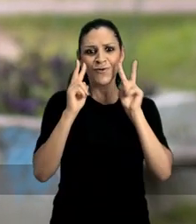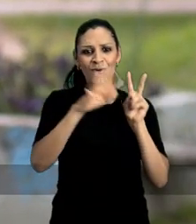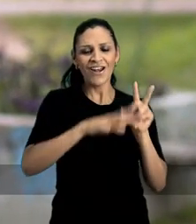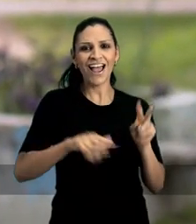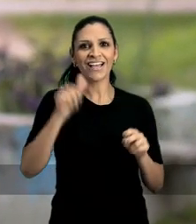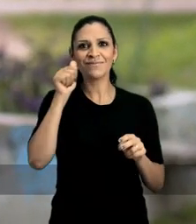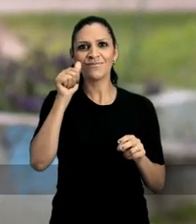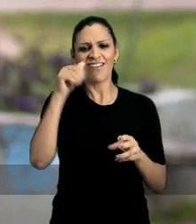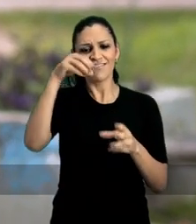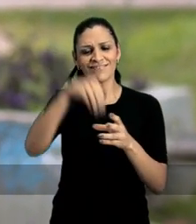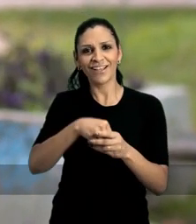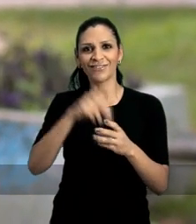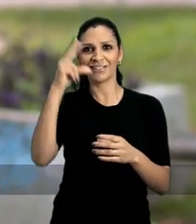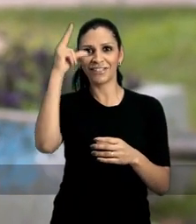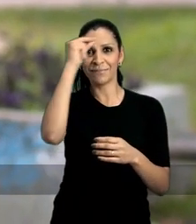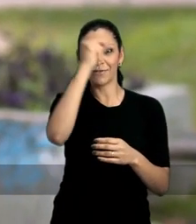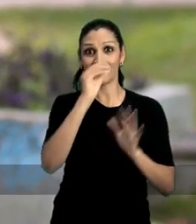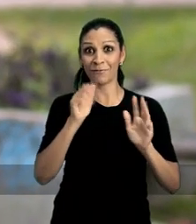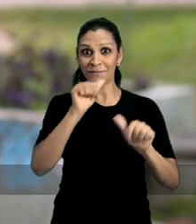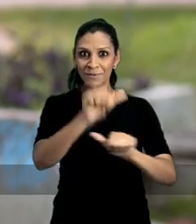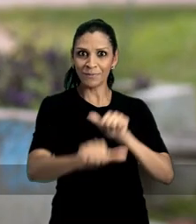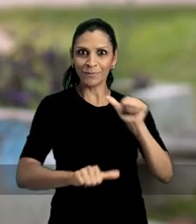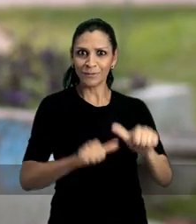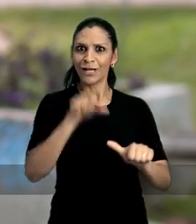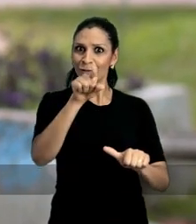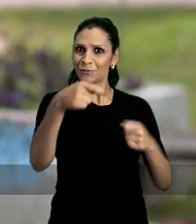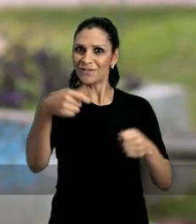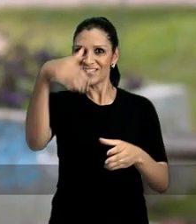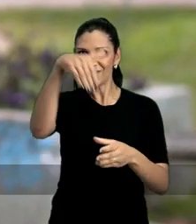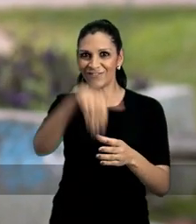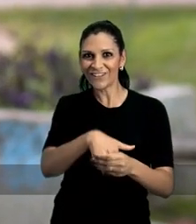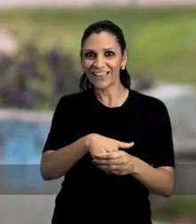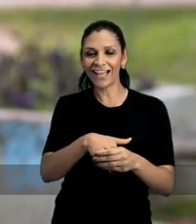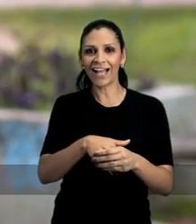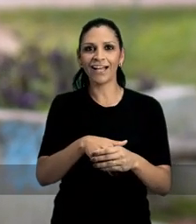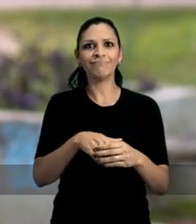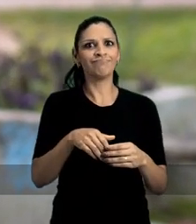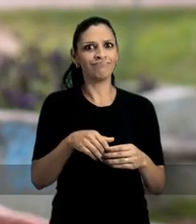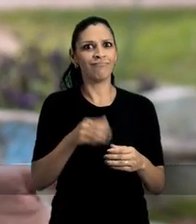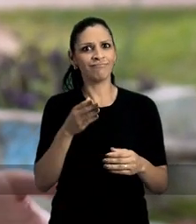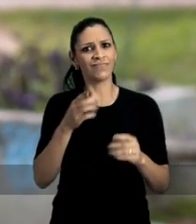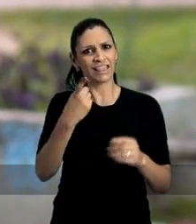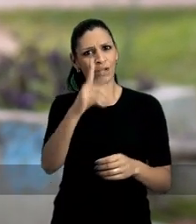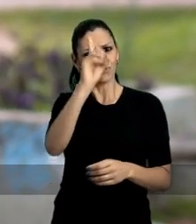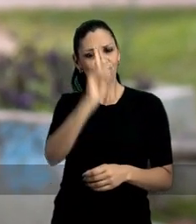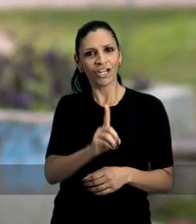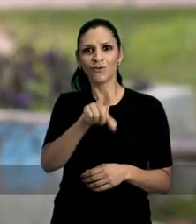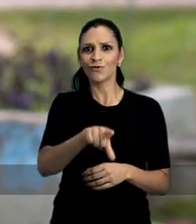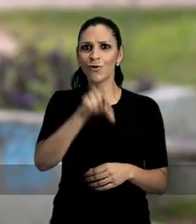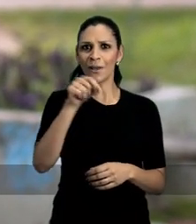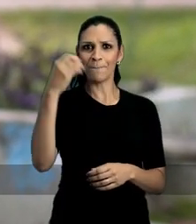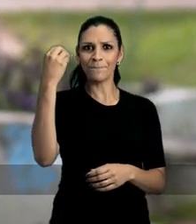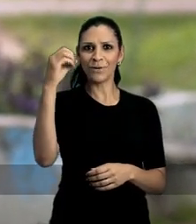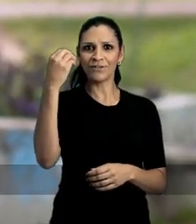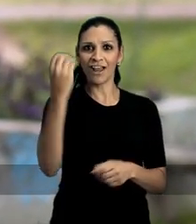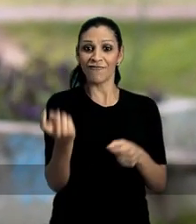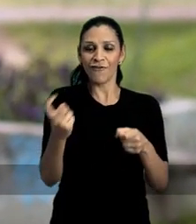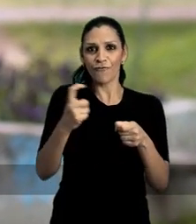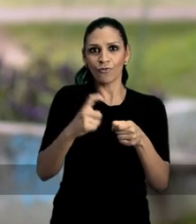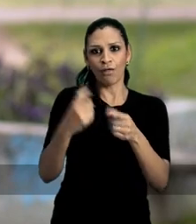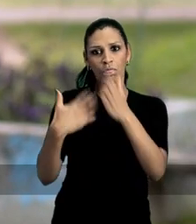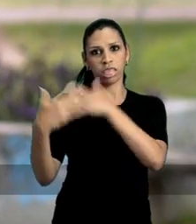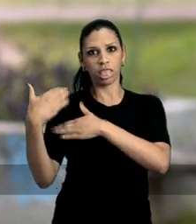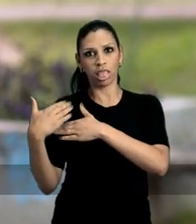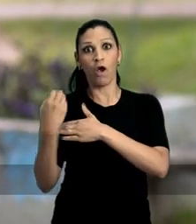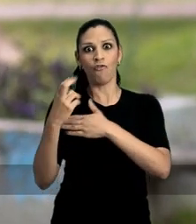de ter o olhar das mulheres na prefeitura. Mas para mudar, tu tens que votar. Não abra mão do teu direito de escolher se Porto